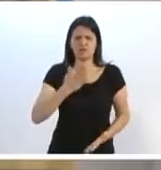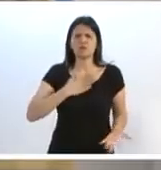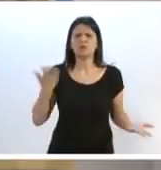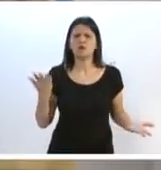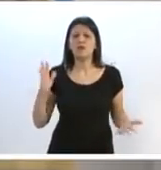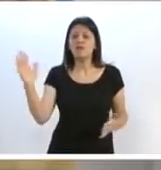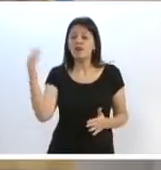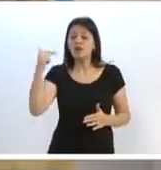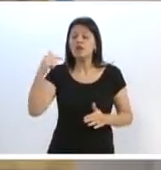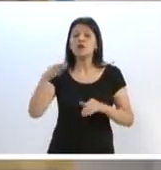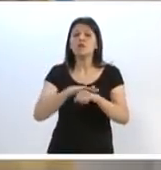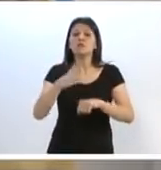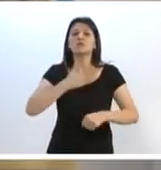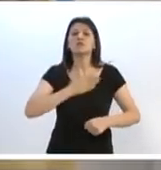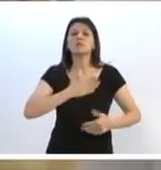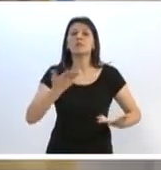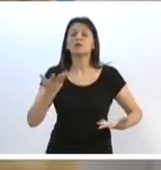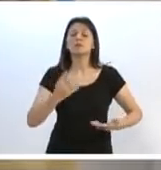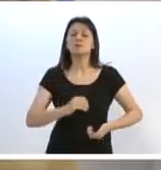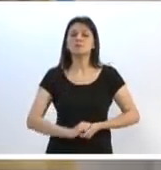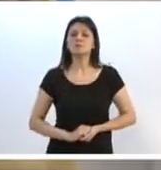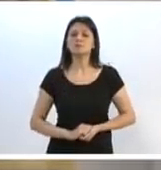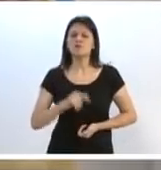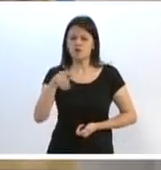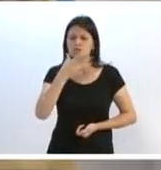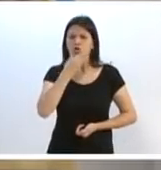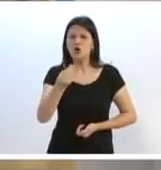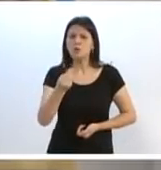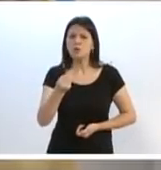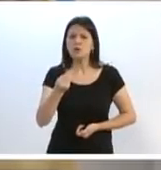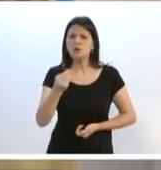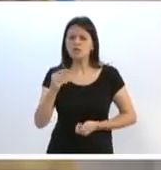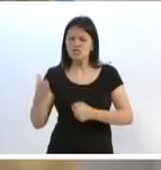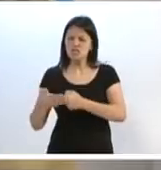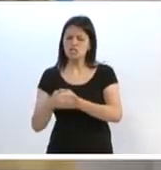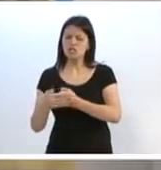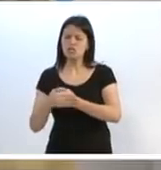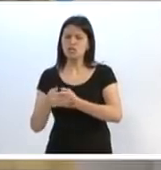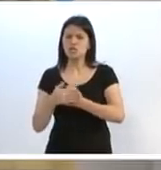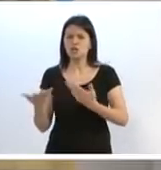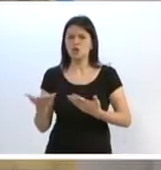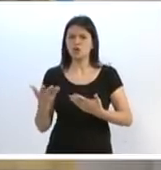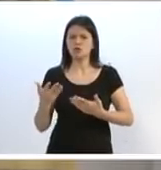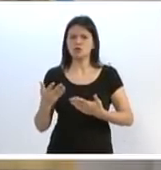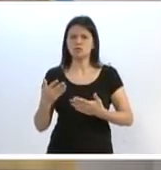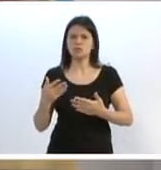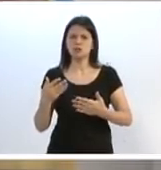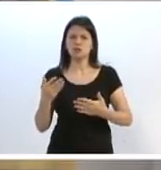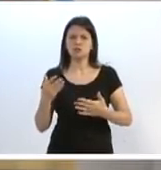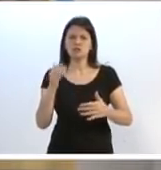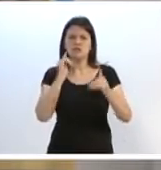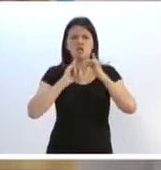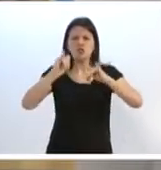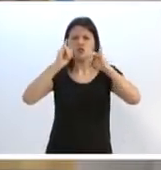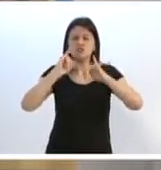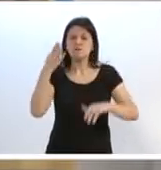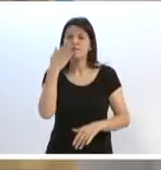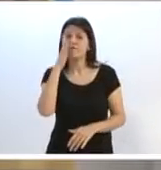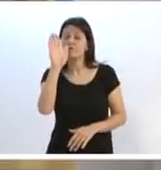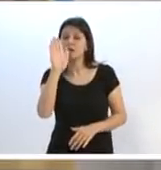Vem falar comigo. Não usa calça. Não é homem. Tem que se esconder atrás de um fake. Tem que se esconder atrás de um blog.